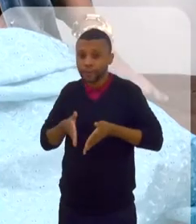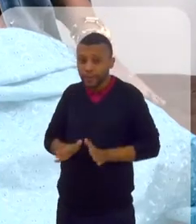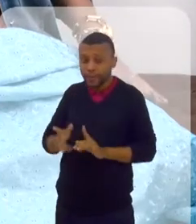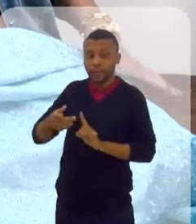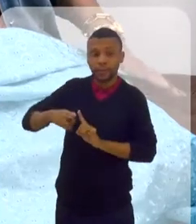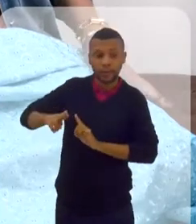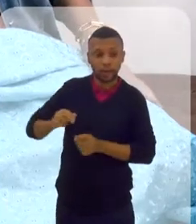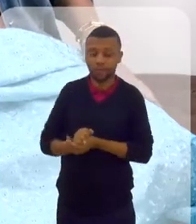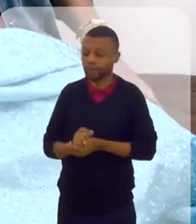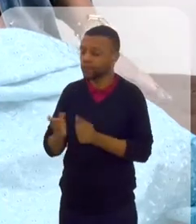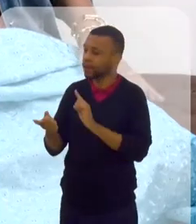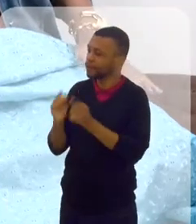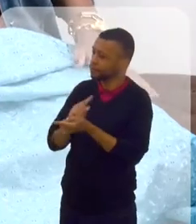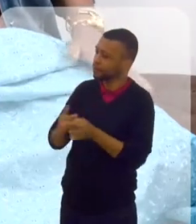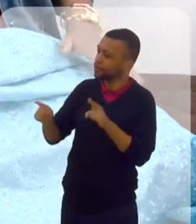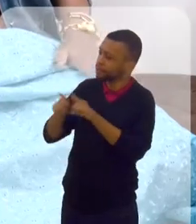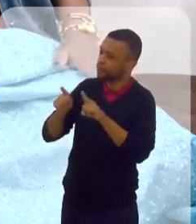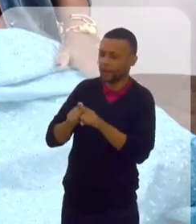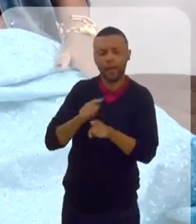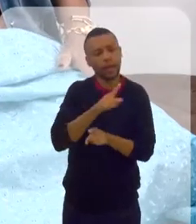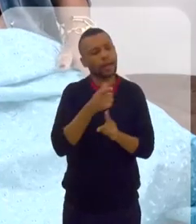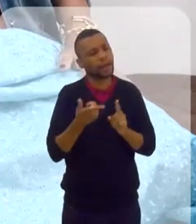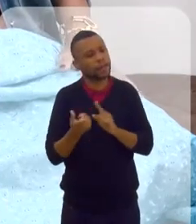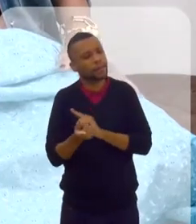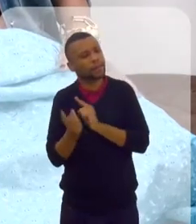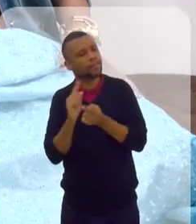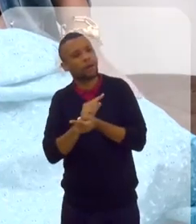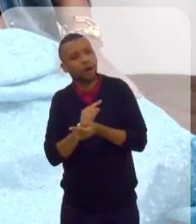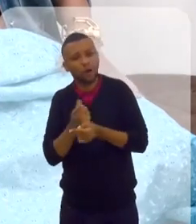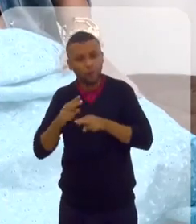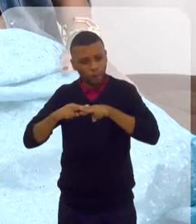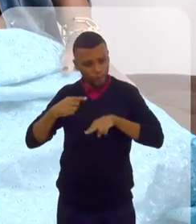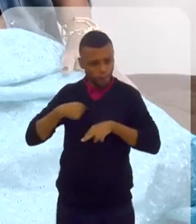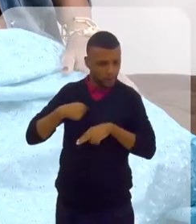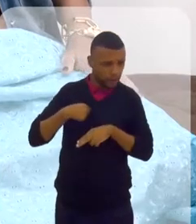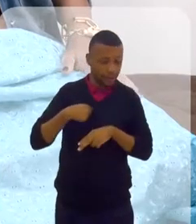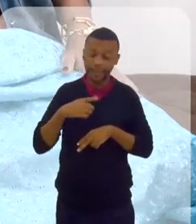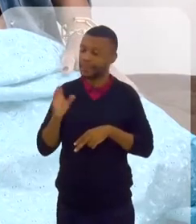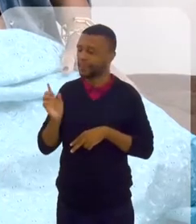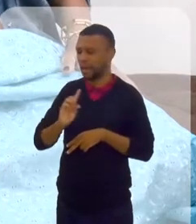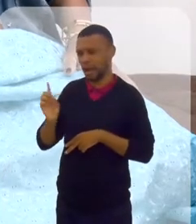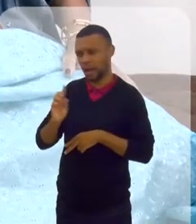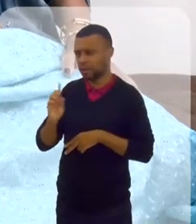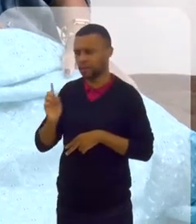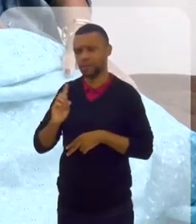Se reverteu por sua causa ou ela já era revertida? Graças a Deus, não foi por minha causa.